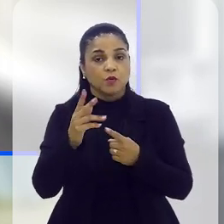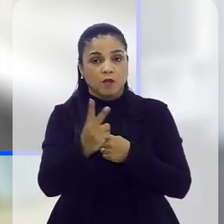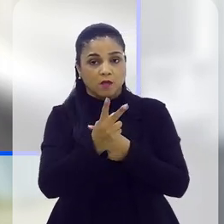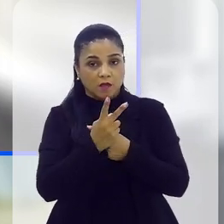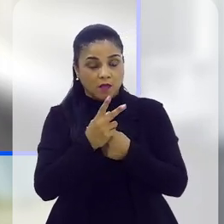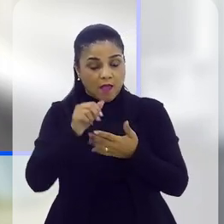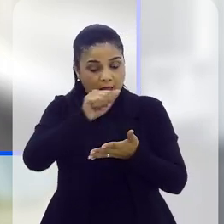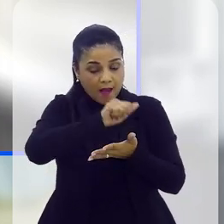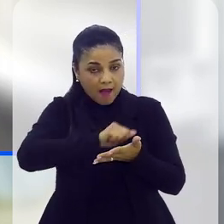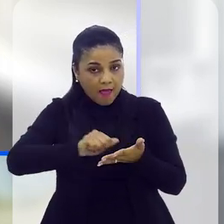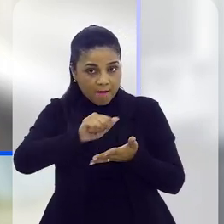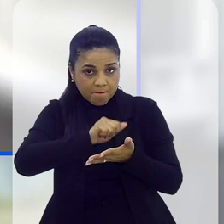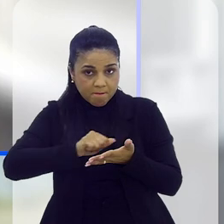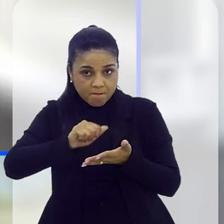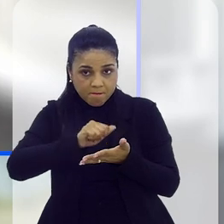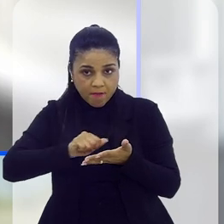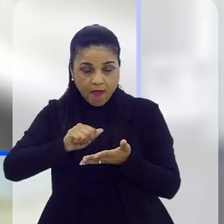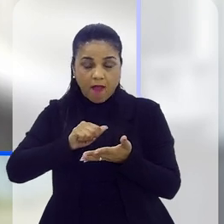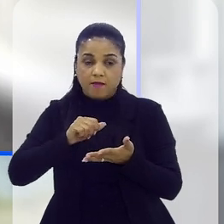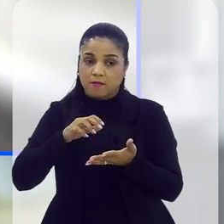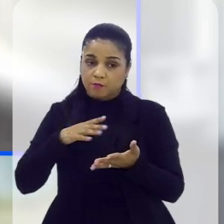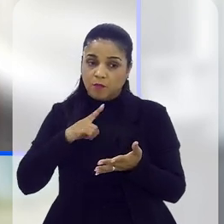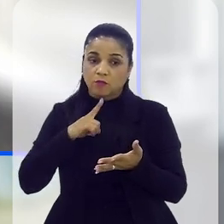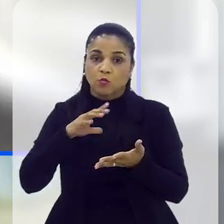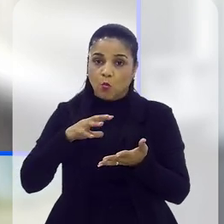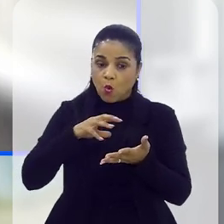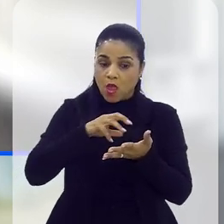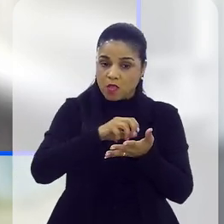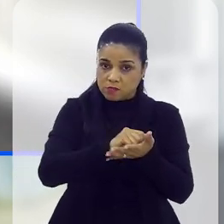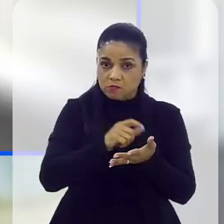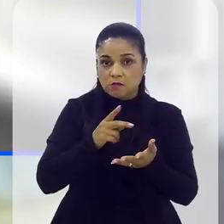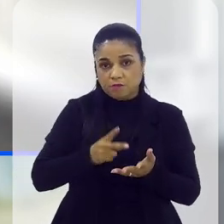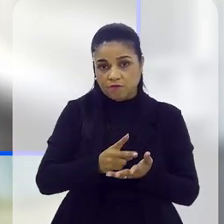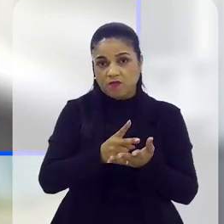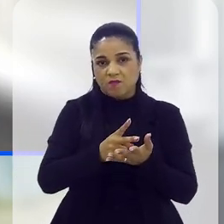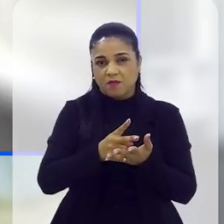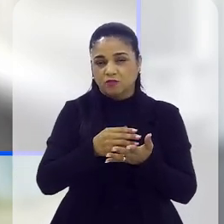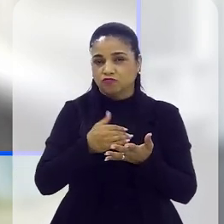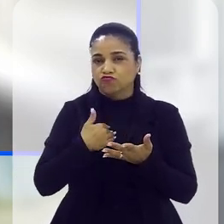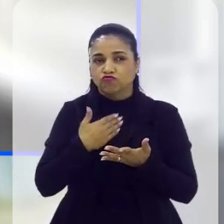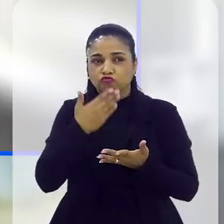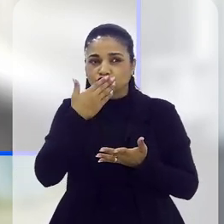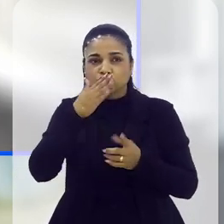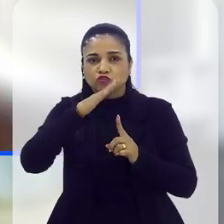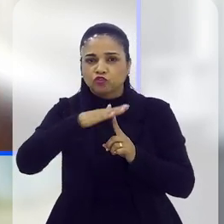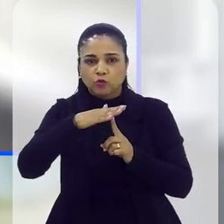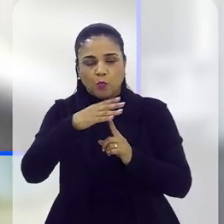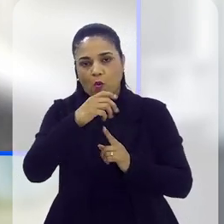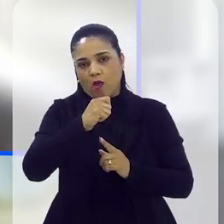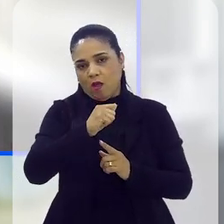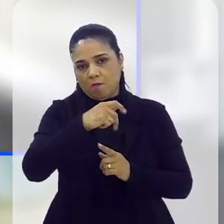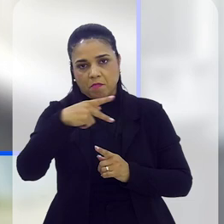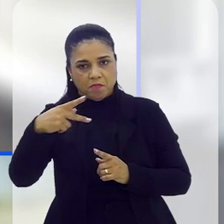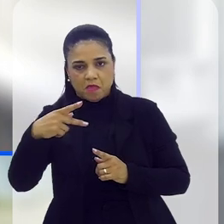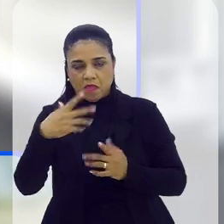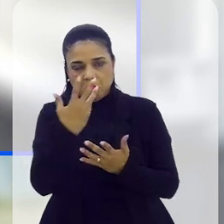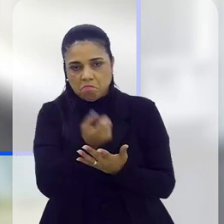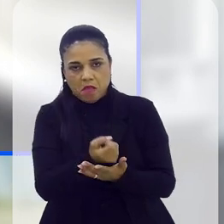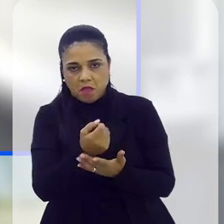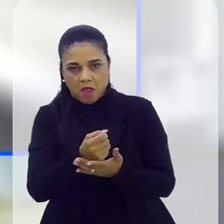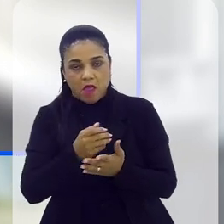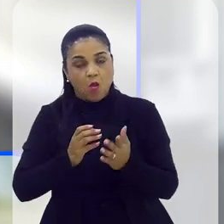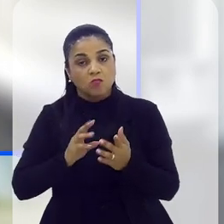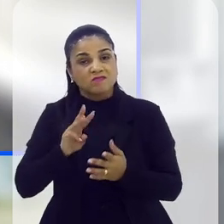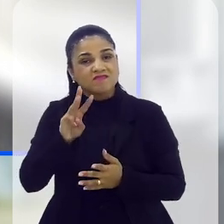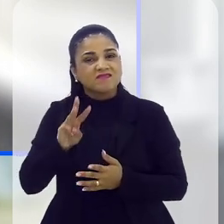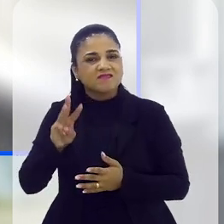apague o histórico dela do navegador, Claro que tem sempre esse registro no navegador, mas não tem nenhum tipo de aplicativo que ela baixe,